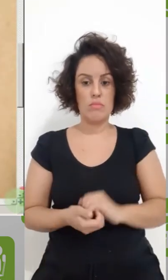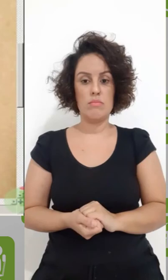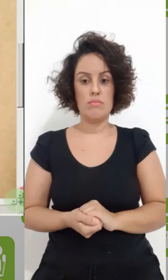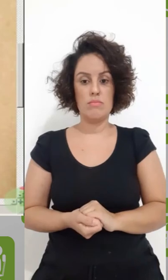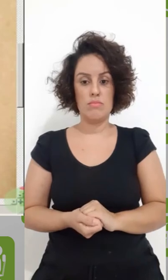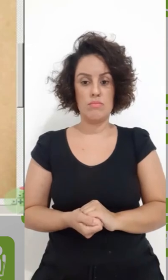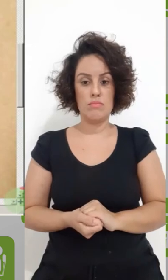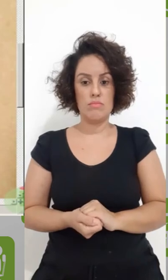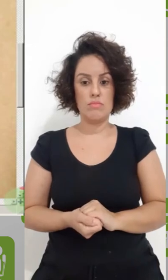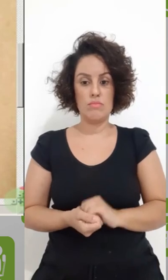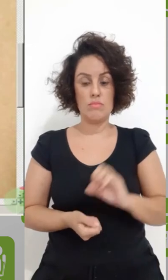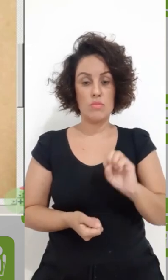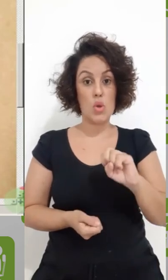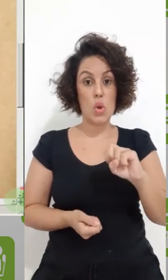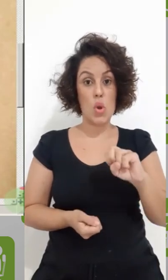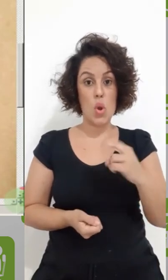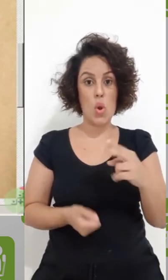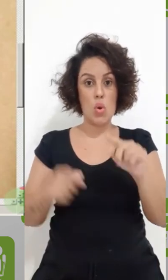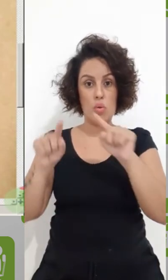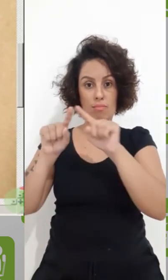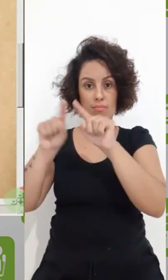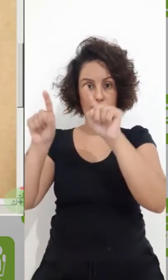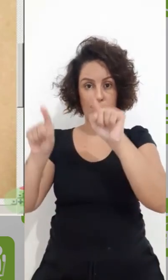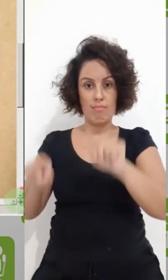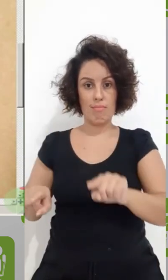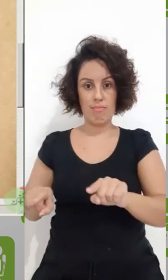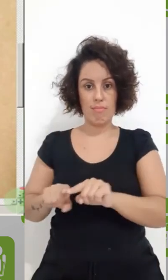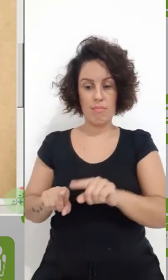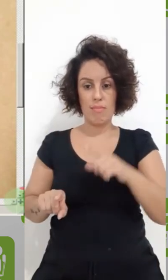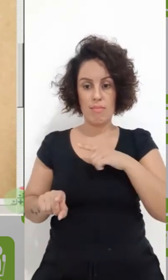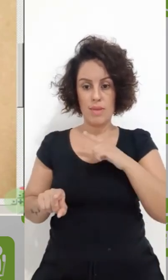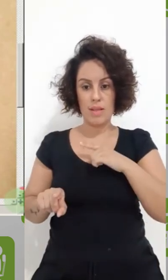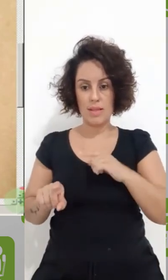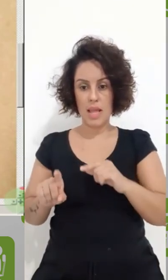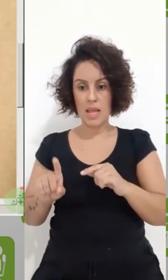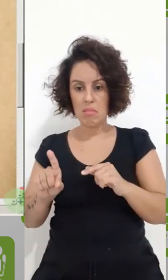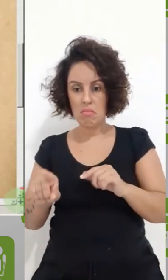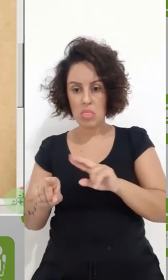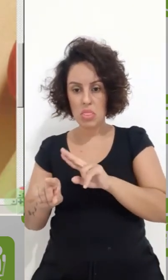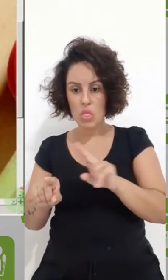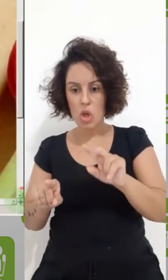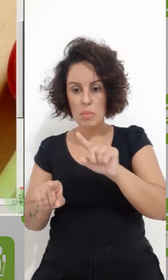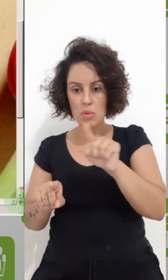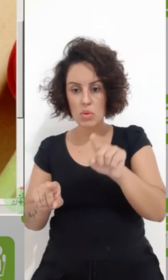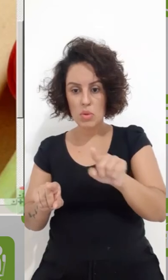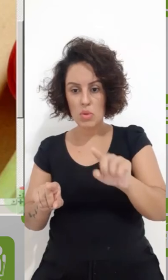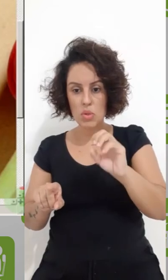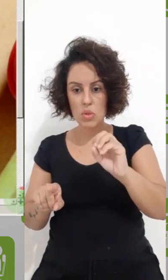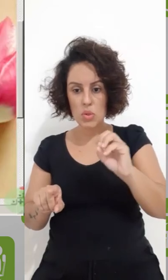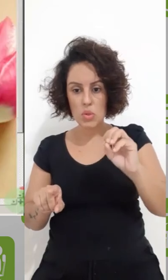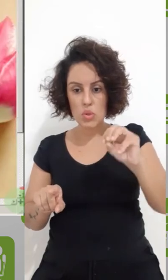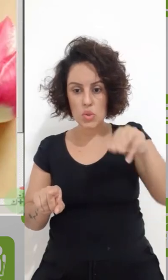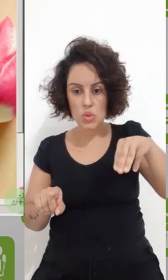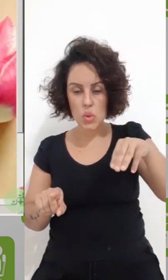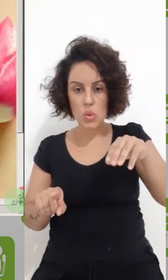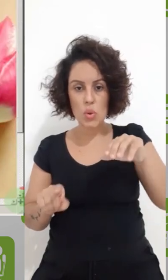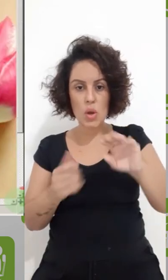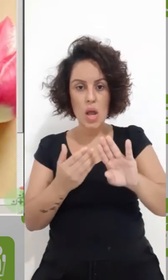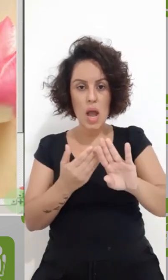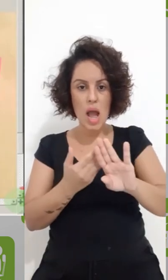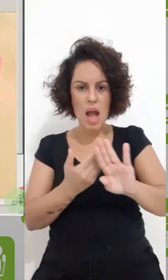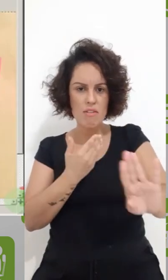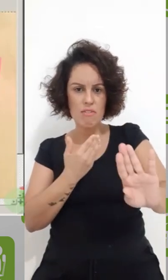caixa de ferramentas a opção zoom, afastar, e aí ela já